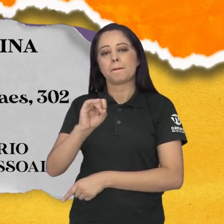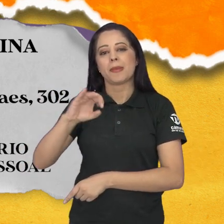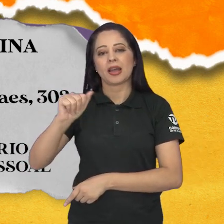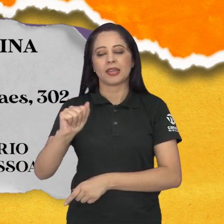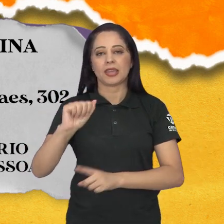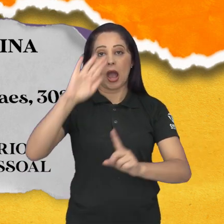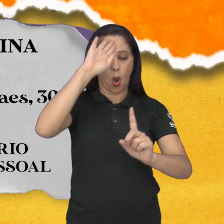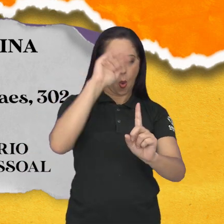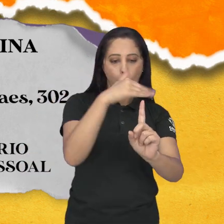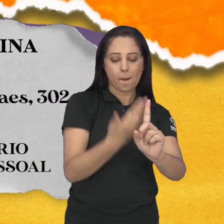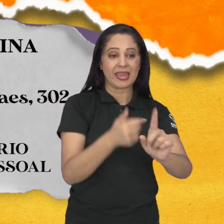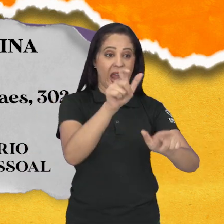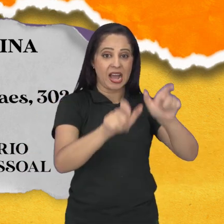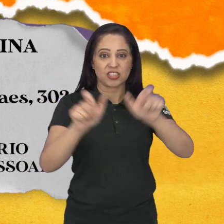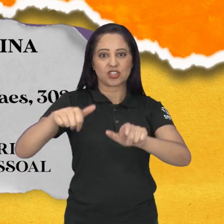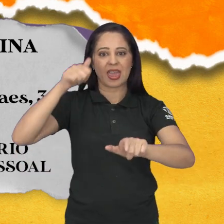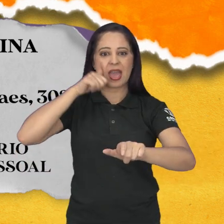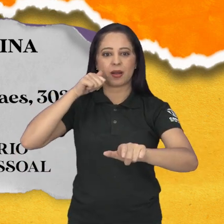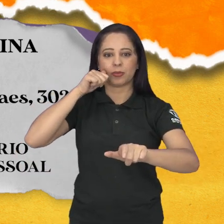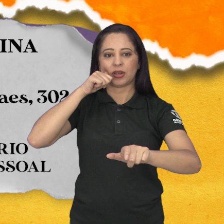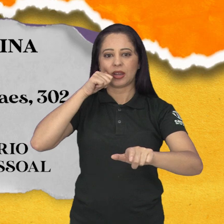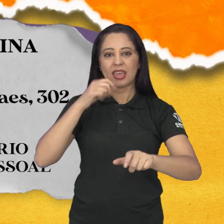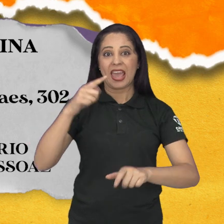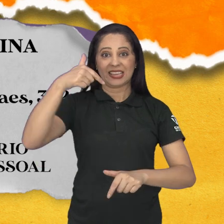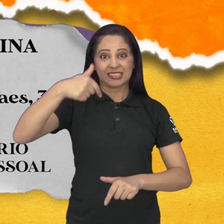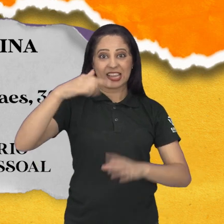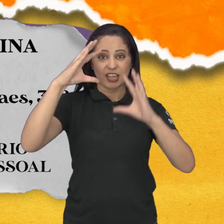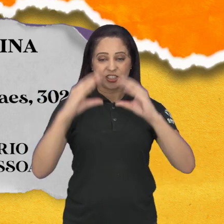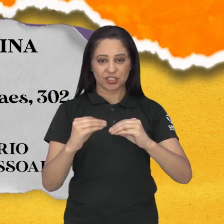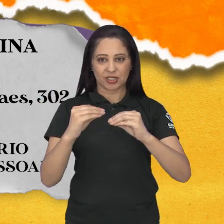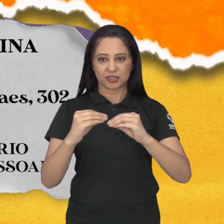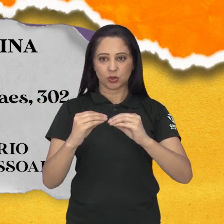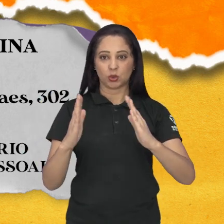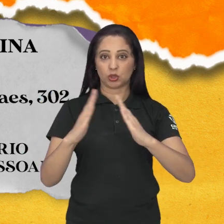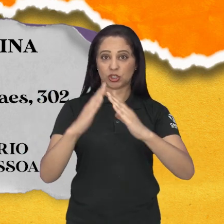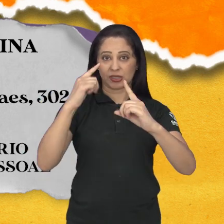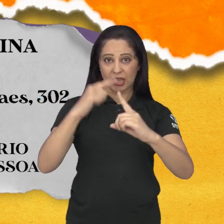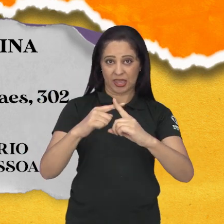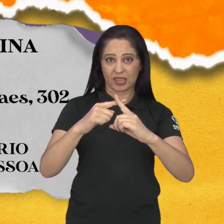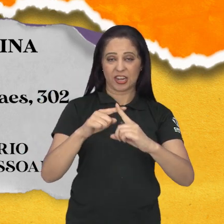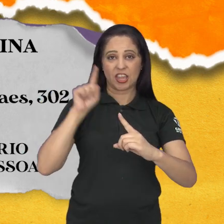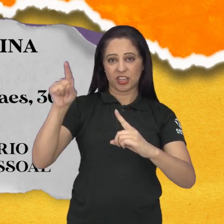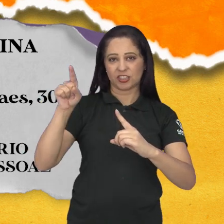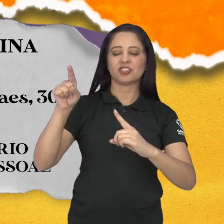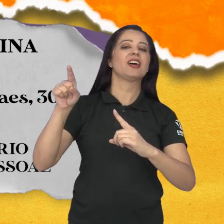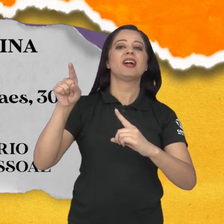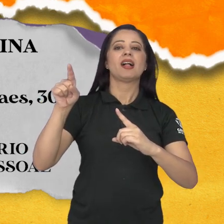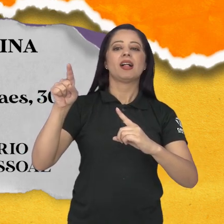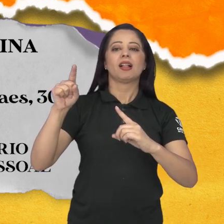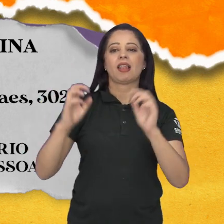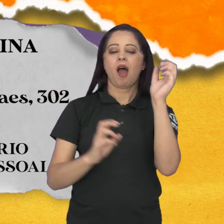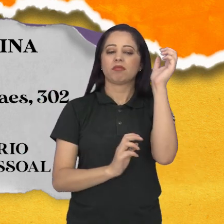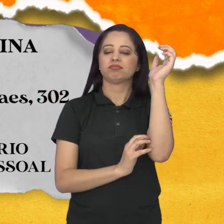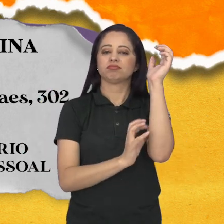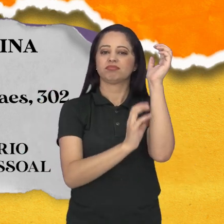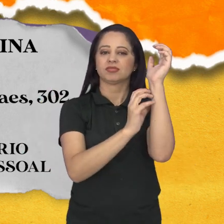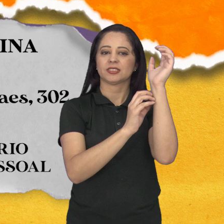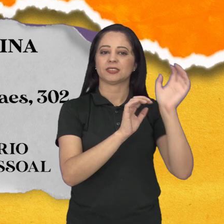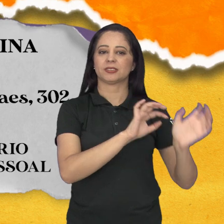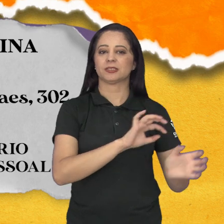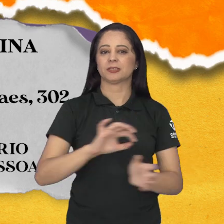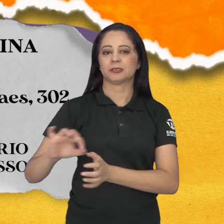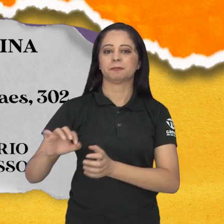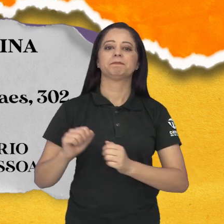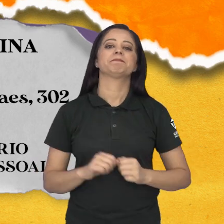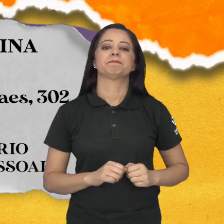às mães. A apresentação será às sete da noite, na Capela Sagrado Coração de Jesus, no Parque Vicente Naranha, com um repertório